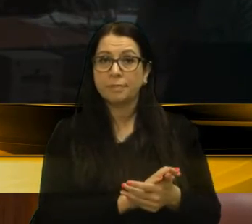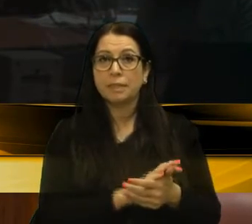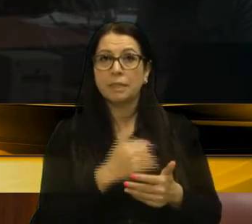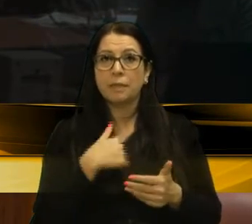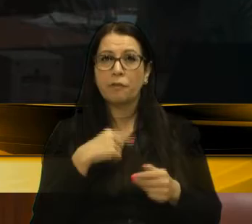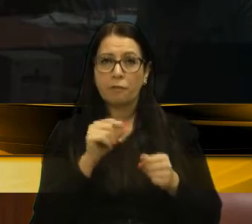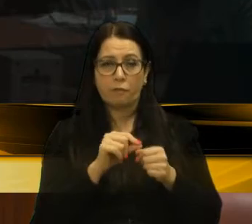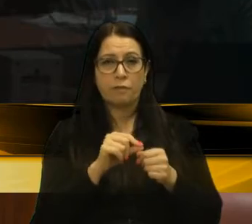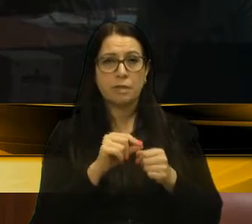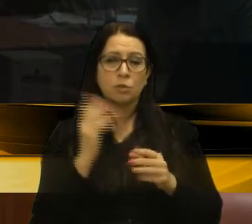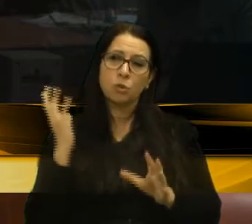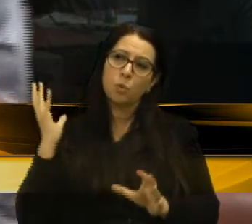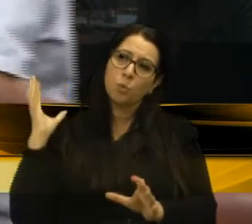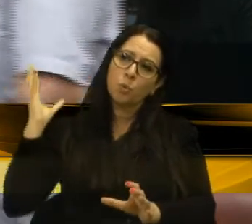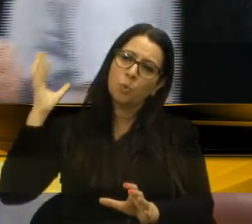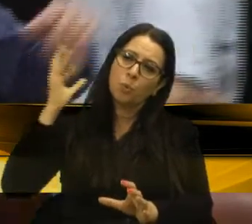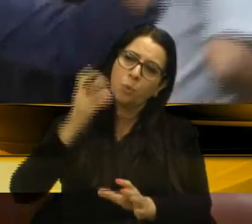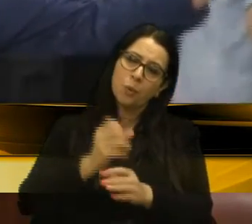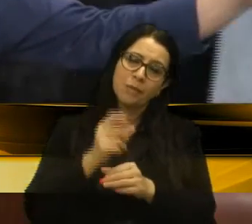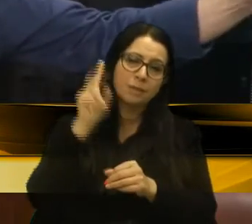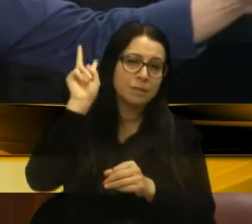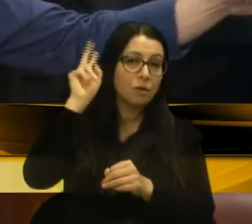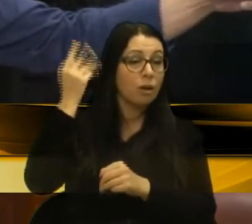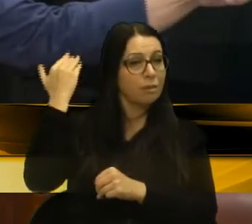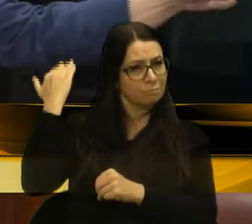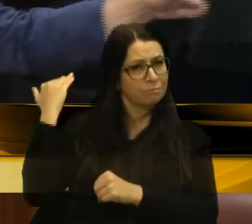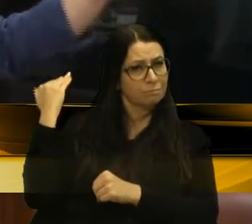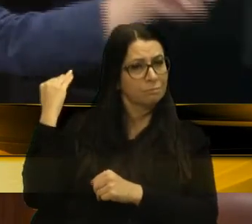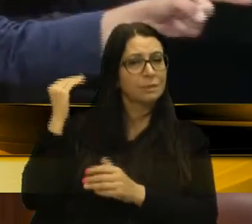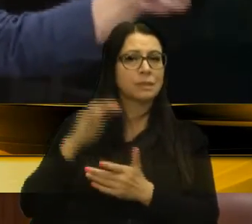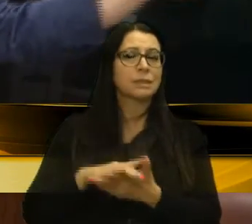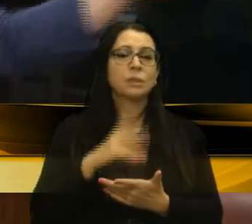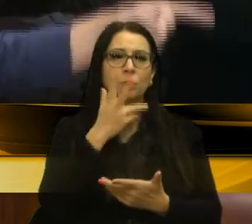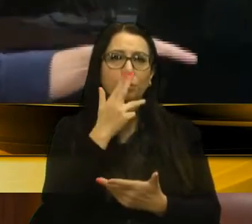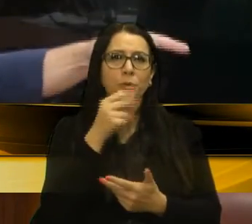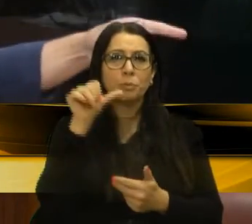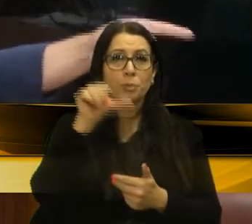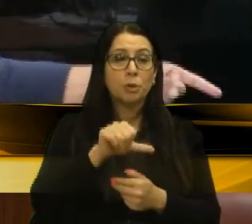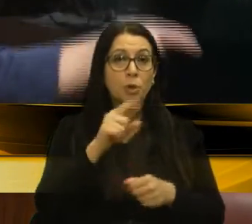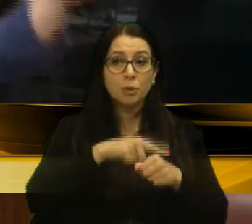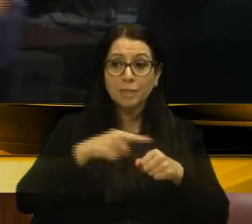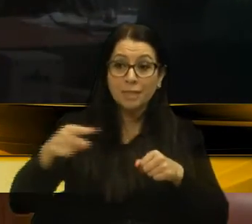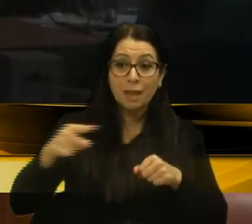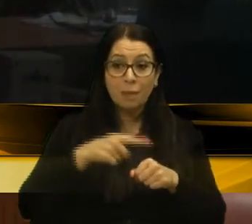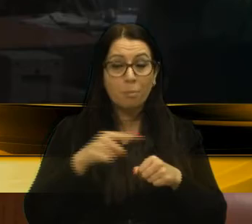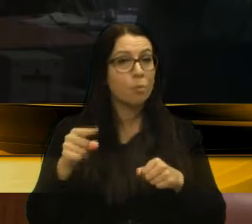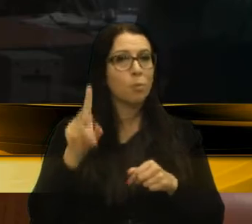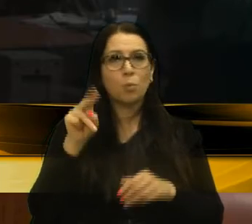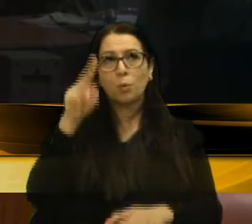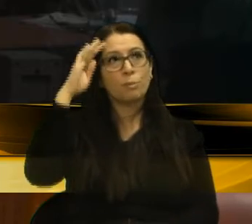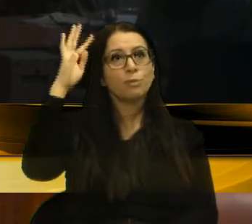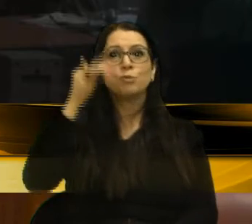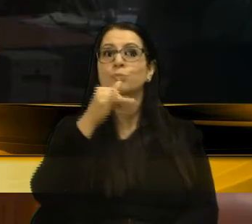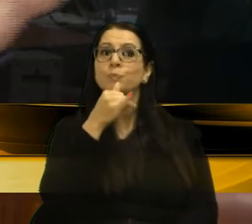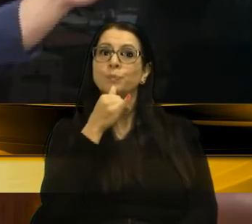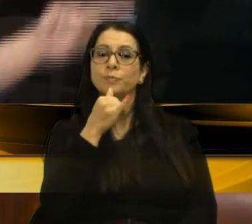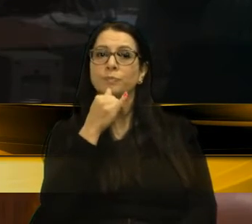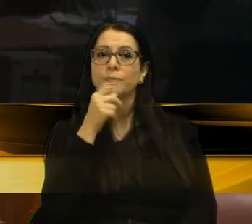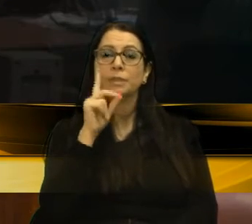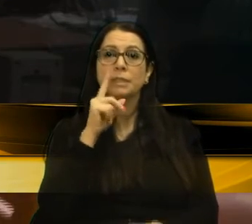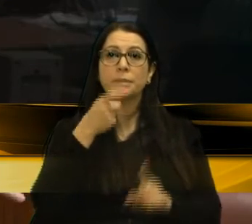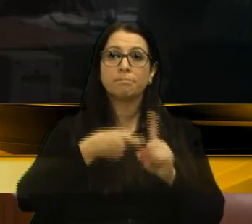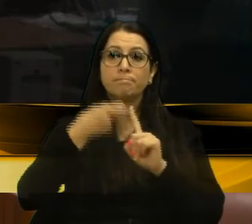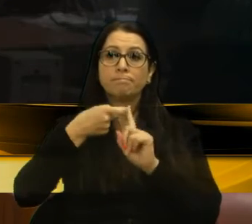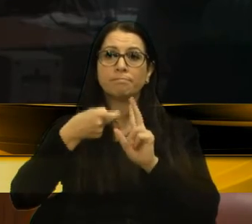eu fiz toda essa retomada histórica para dizer que, lá atrás, mesmo nos piores períodos, jamais se imaginou, por exemplo, se parcelar